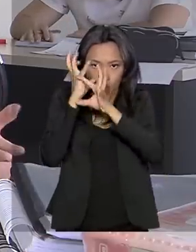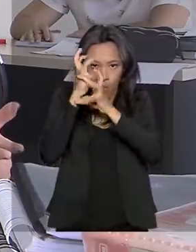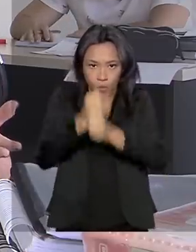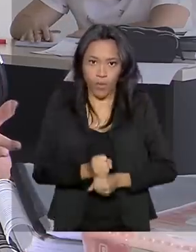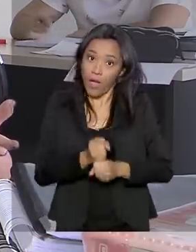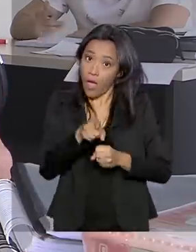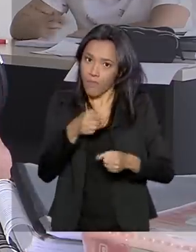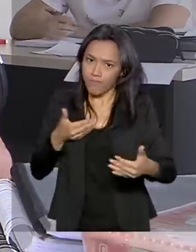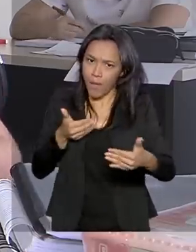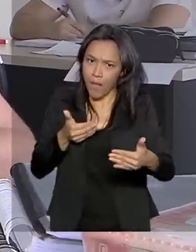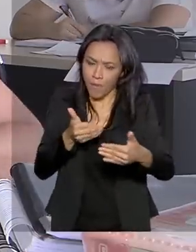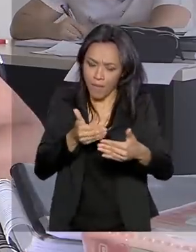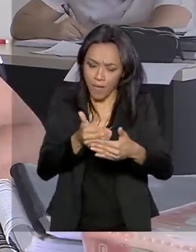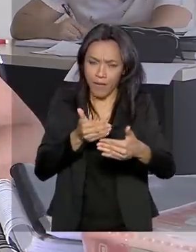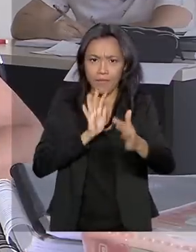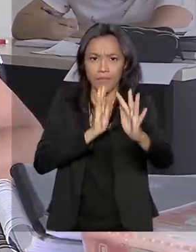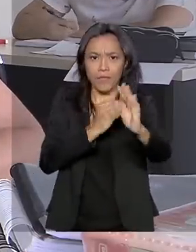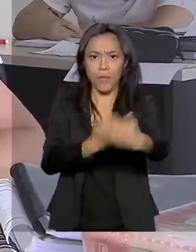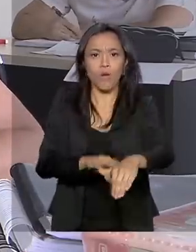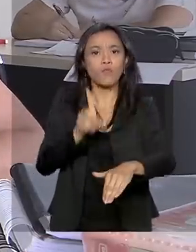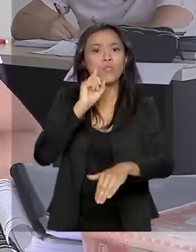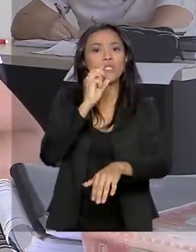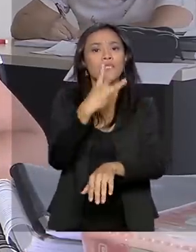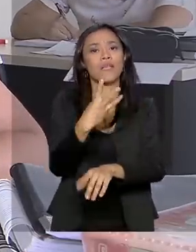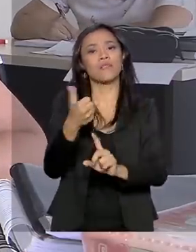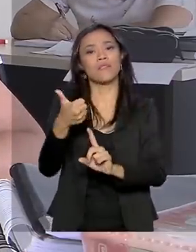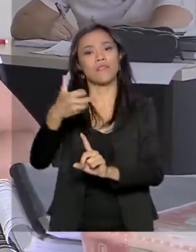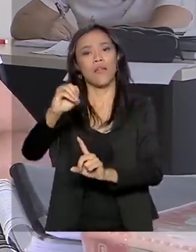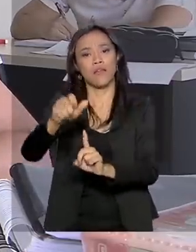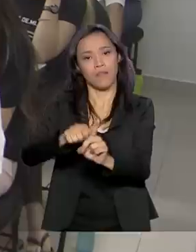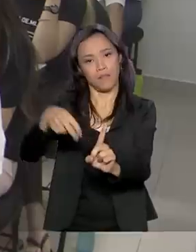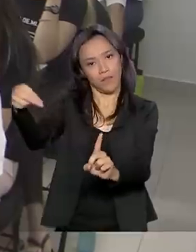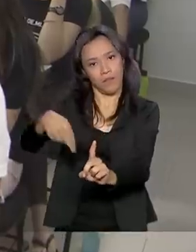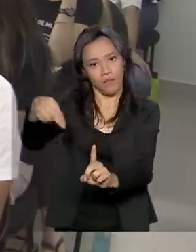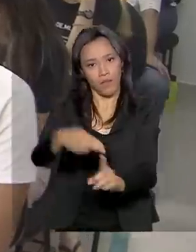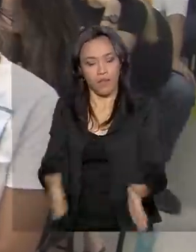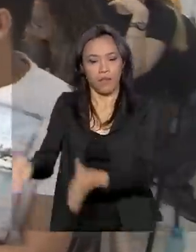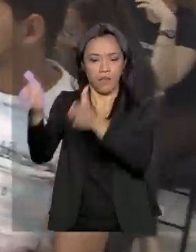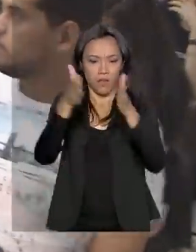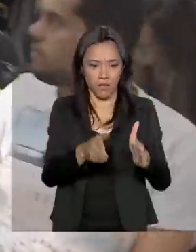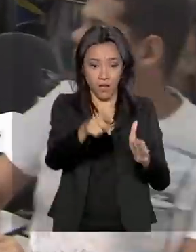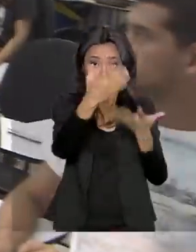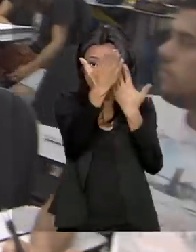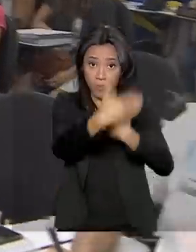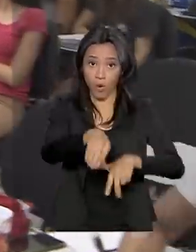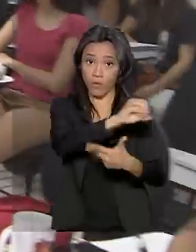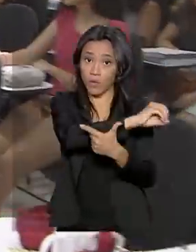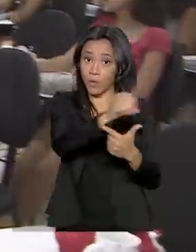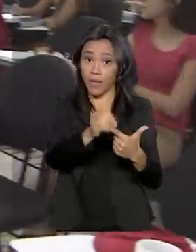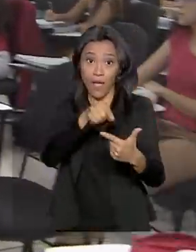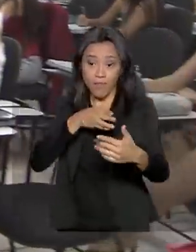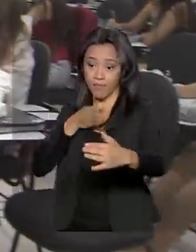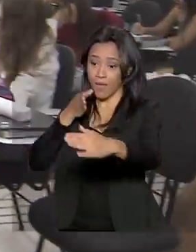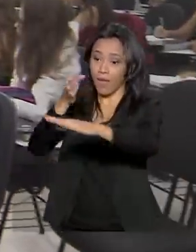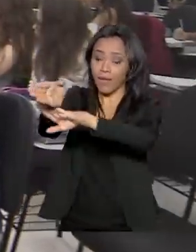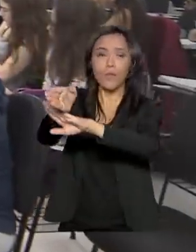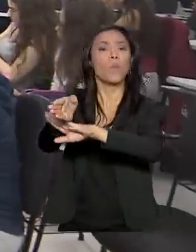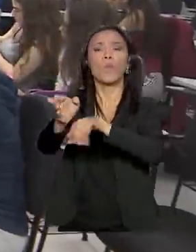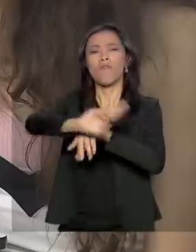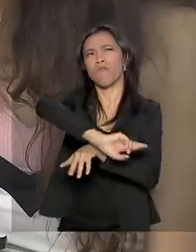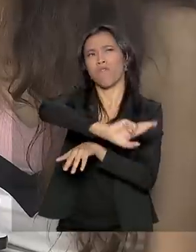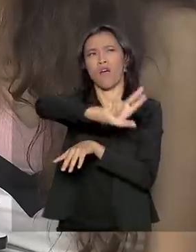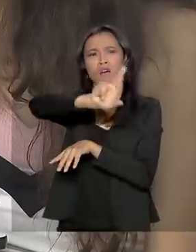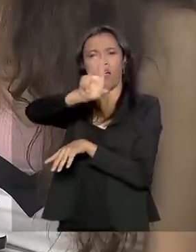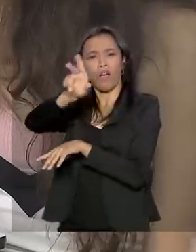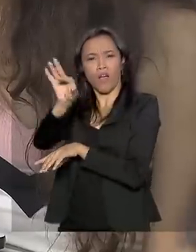É a reta final para as provas, que acontecem nos dias 3 e 10 de novembro. As notas do Enem são a porta de entrada para várias universidades